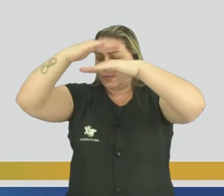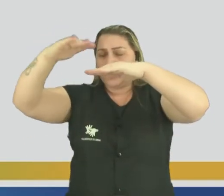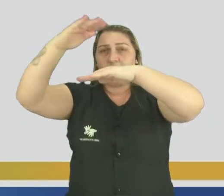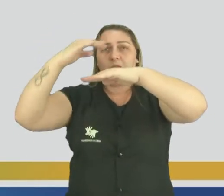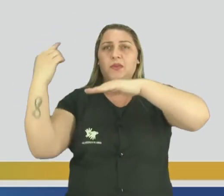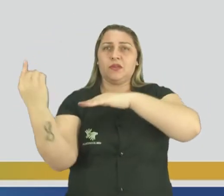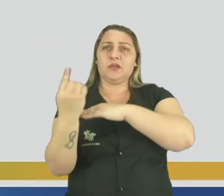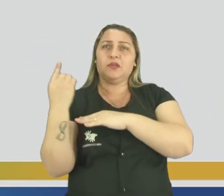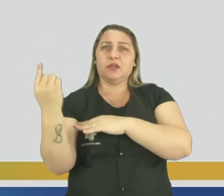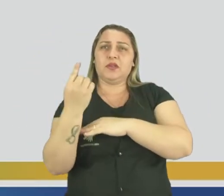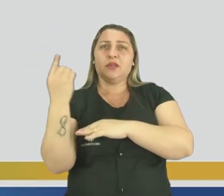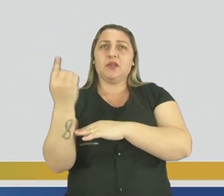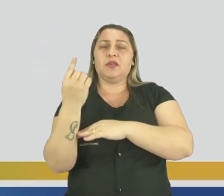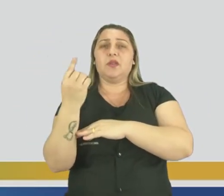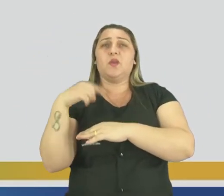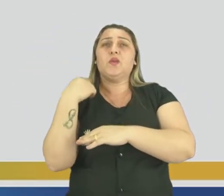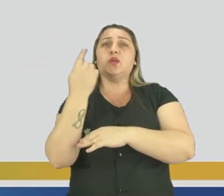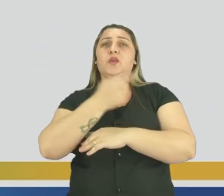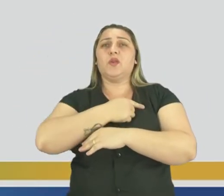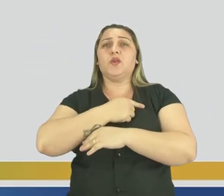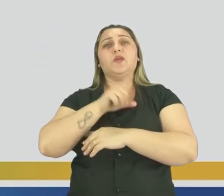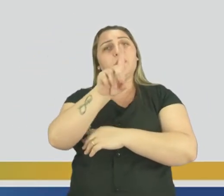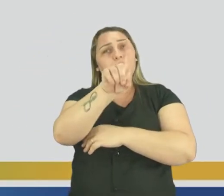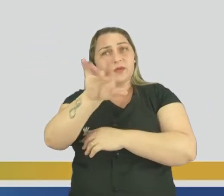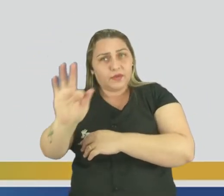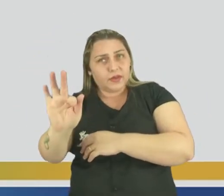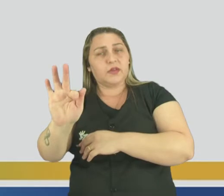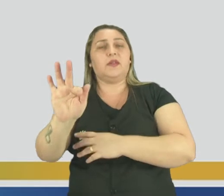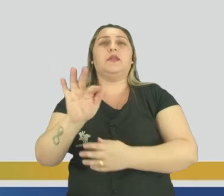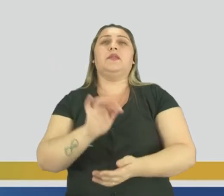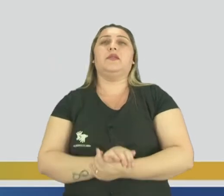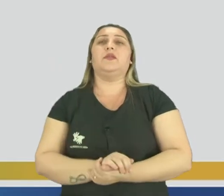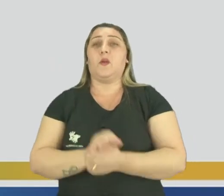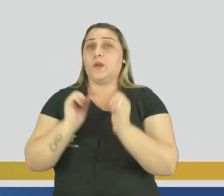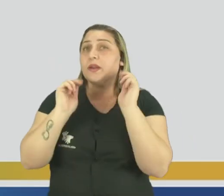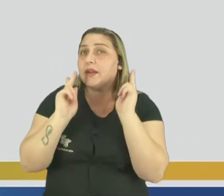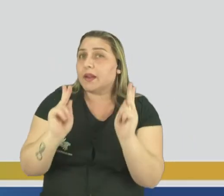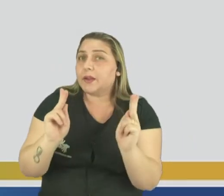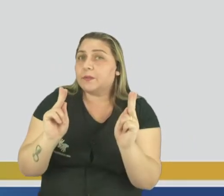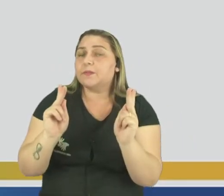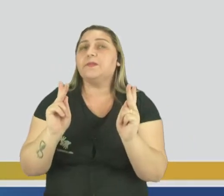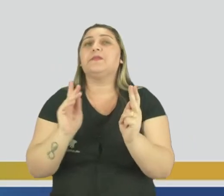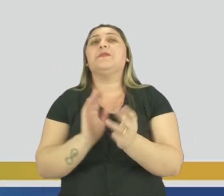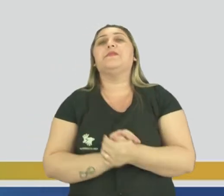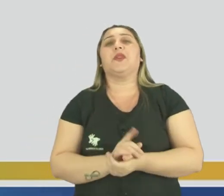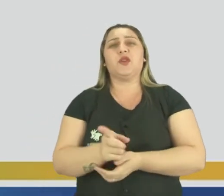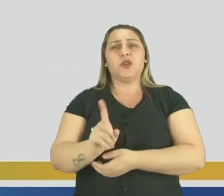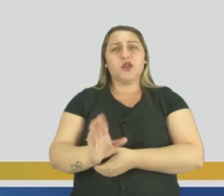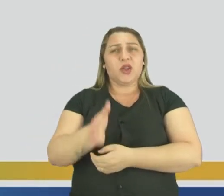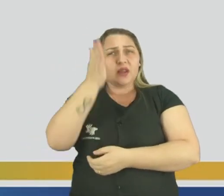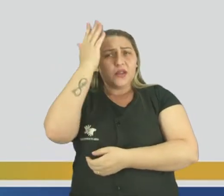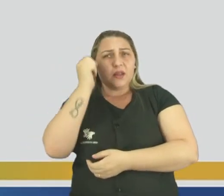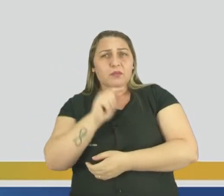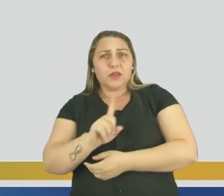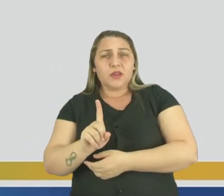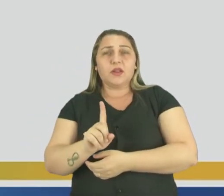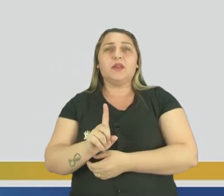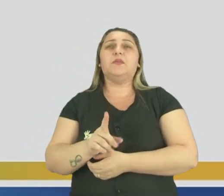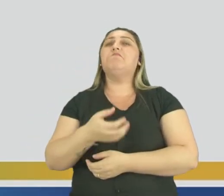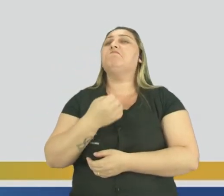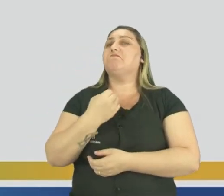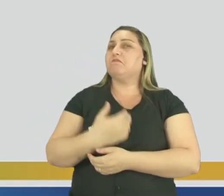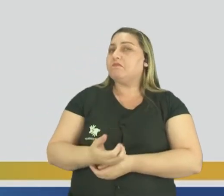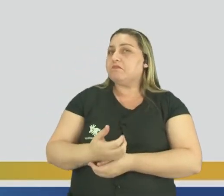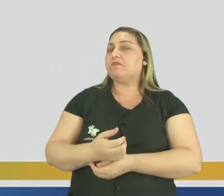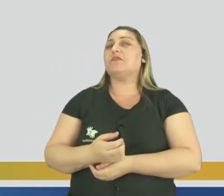Sozinha, que é o nosso Distrito Federal. Ok? Vocês já sabiam disso? Pois é.